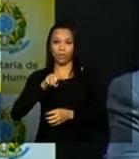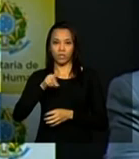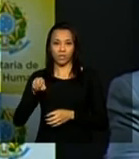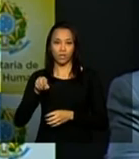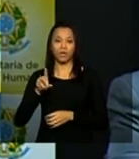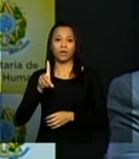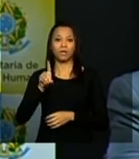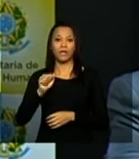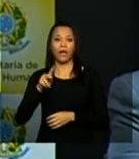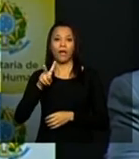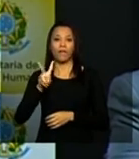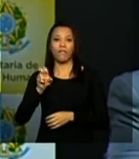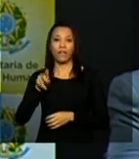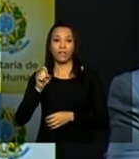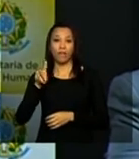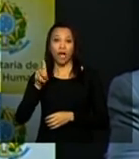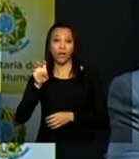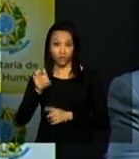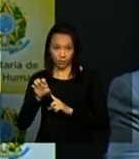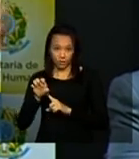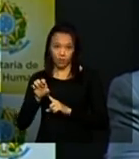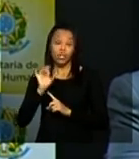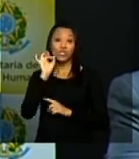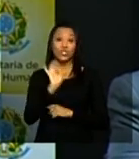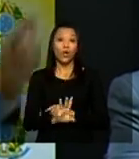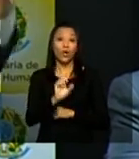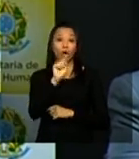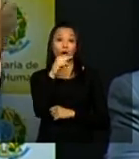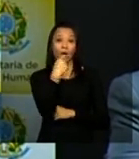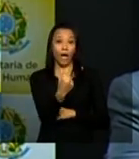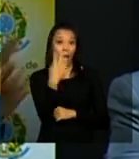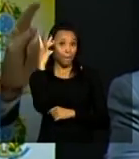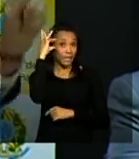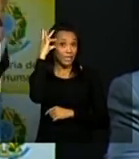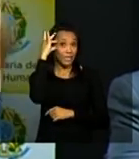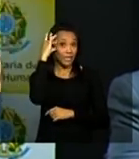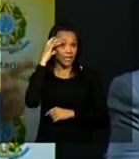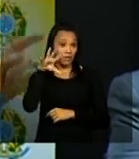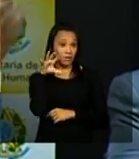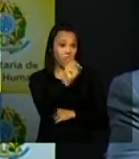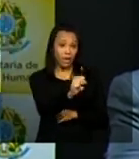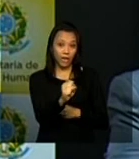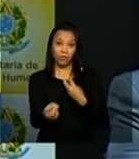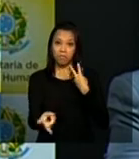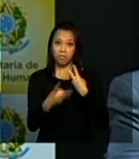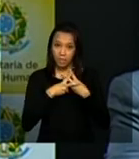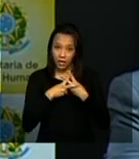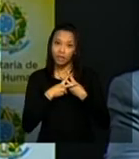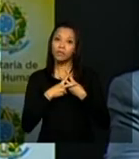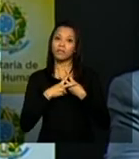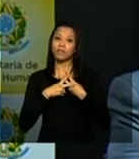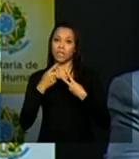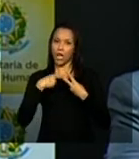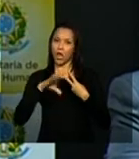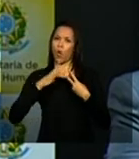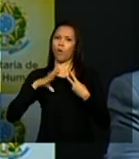que só a presidenta que foi presa teve a coragem de abrir a comissão da verdade